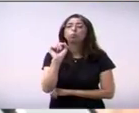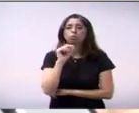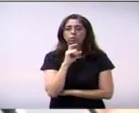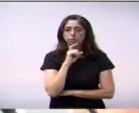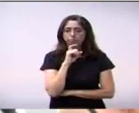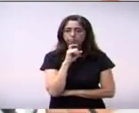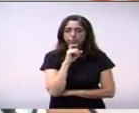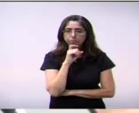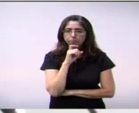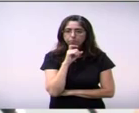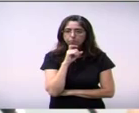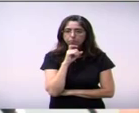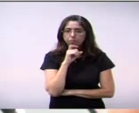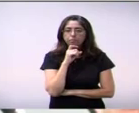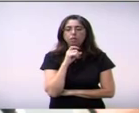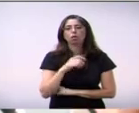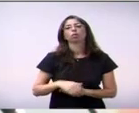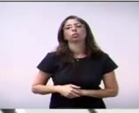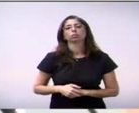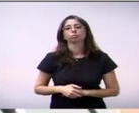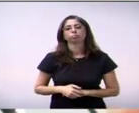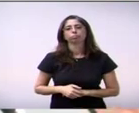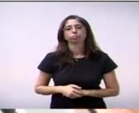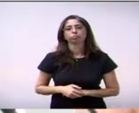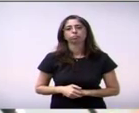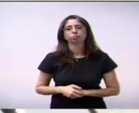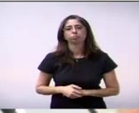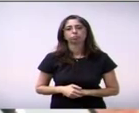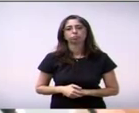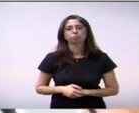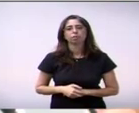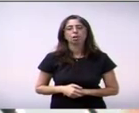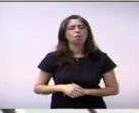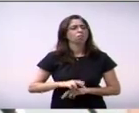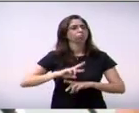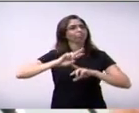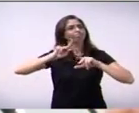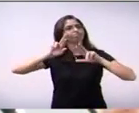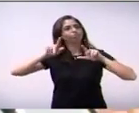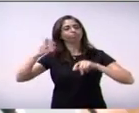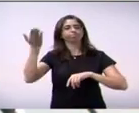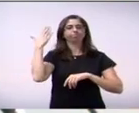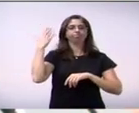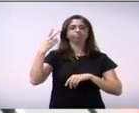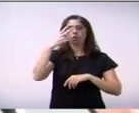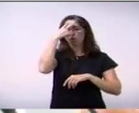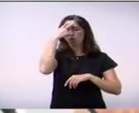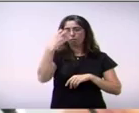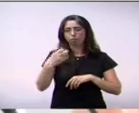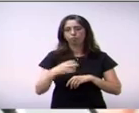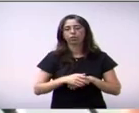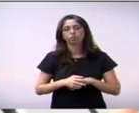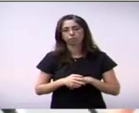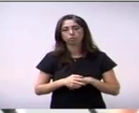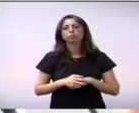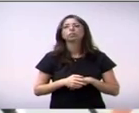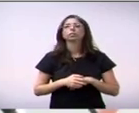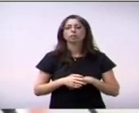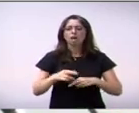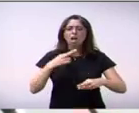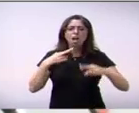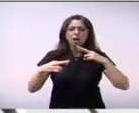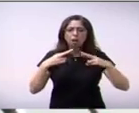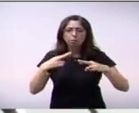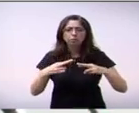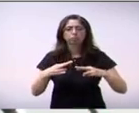o vereador, quantas vezes recebeu denúncias, reclamações do cheiro? Foi feita uma audiência pública